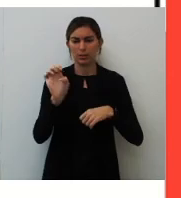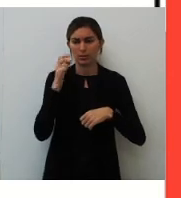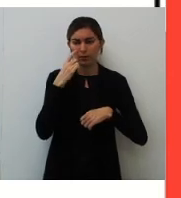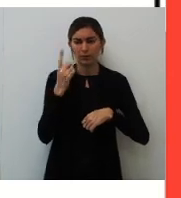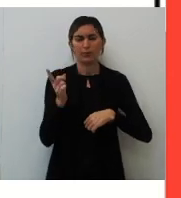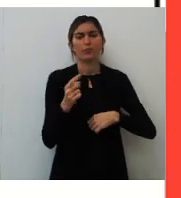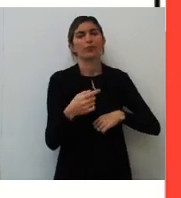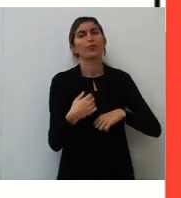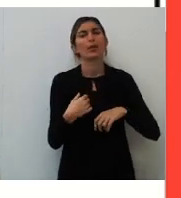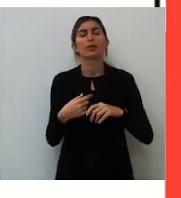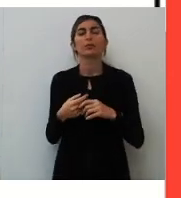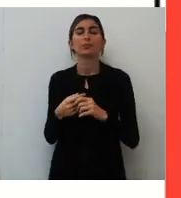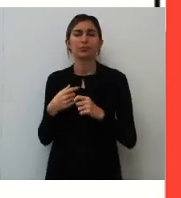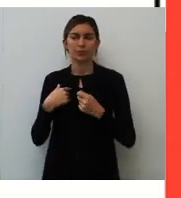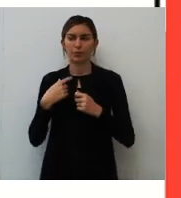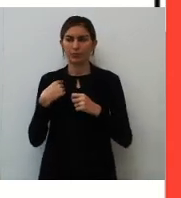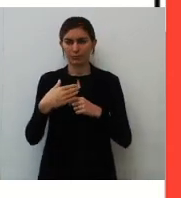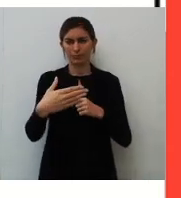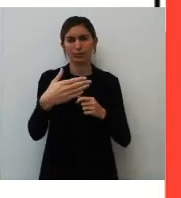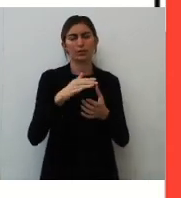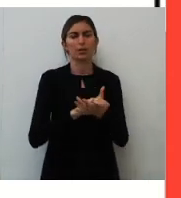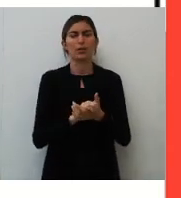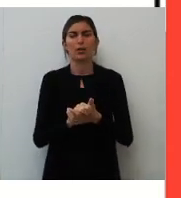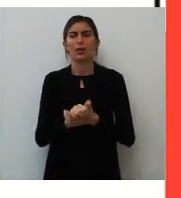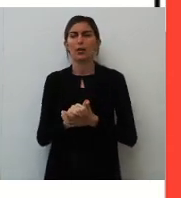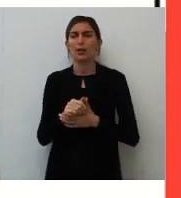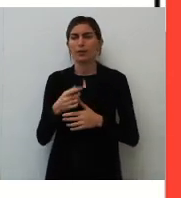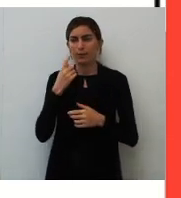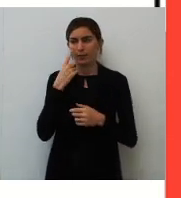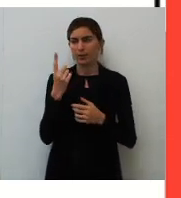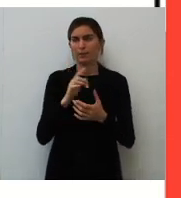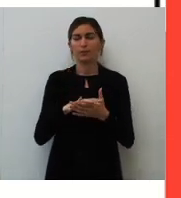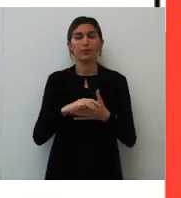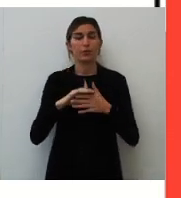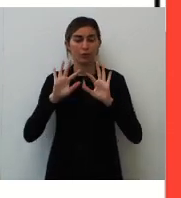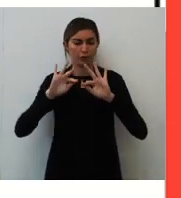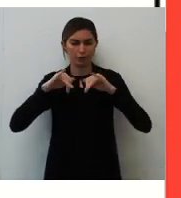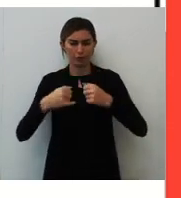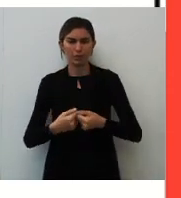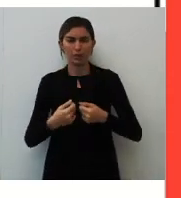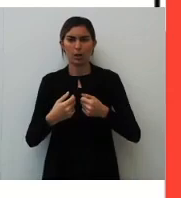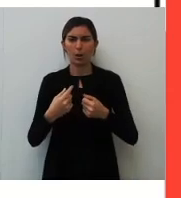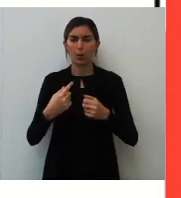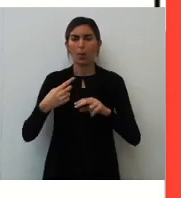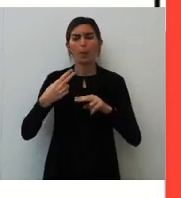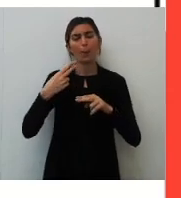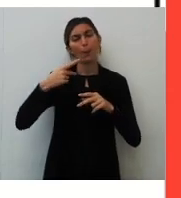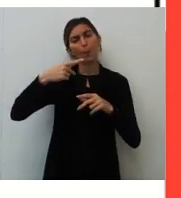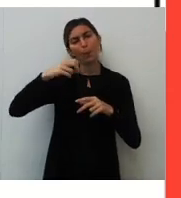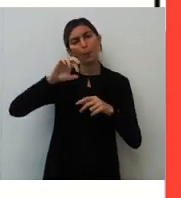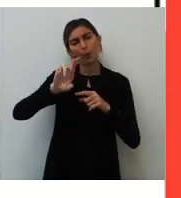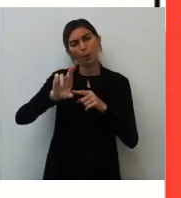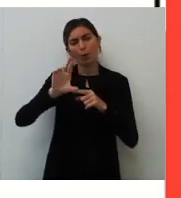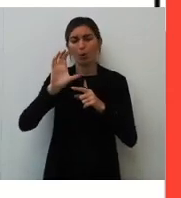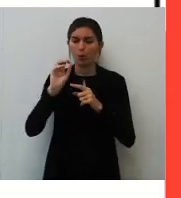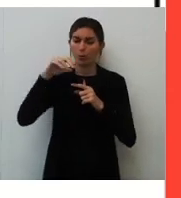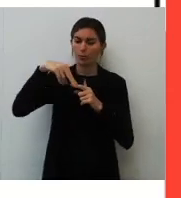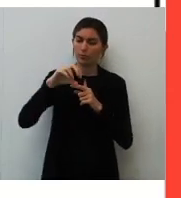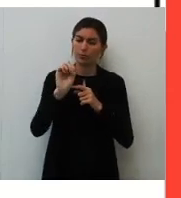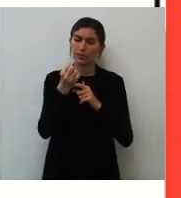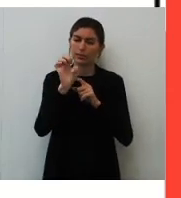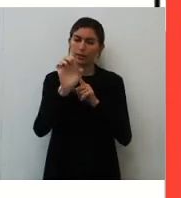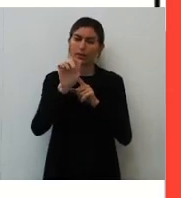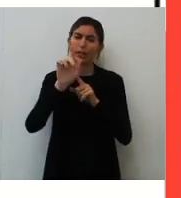sentido, parará, parará, parará, eu vou adiantar, senão a gente não consegue andar. Aí, aqui, ó, no final, por conseguinte, percebe?